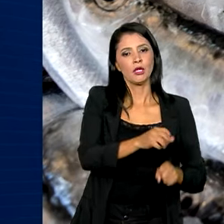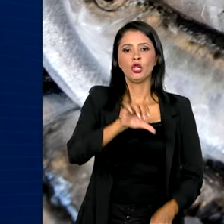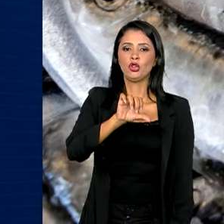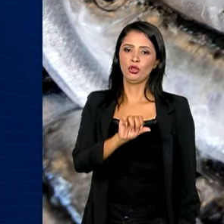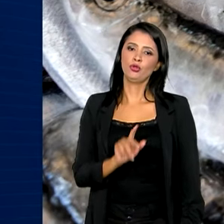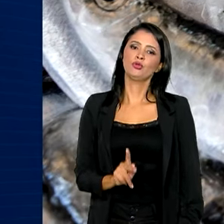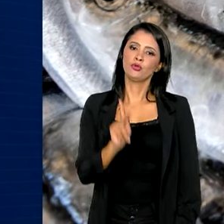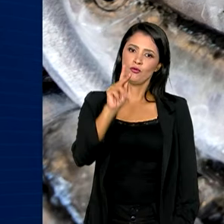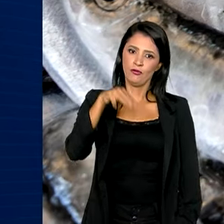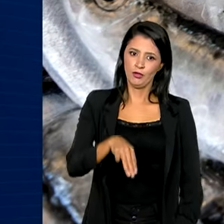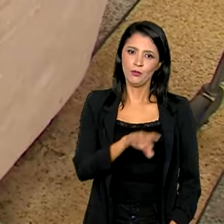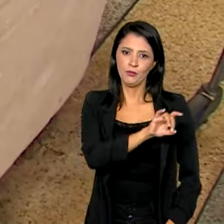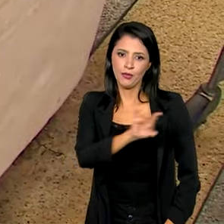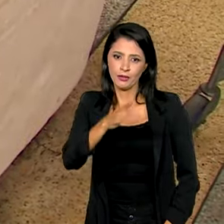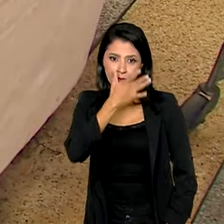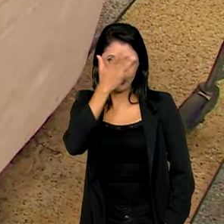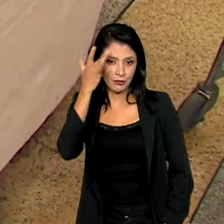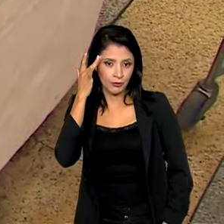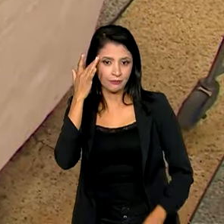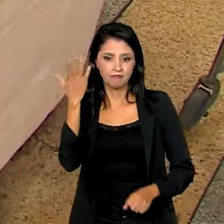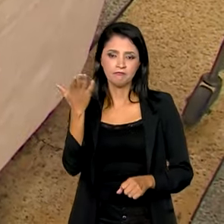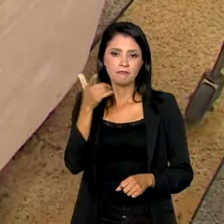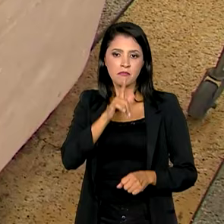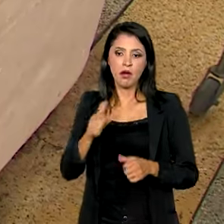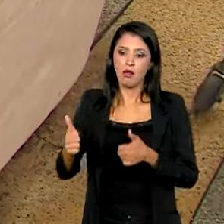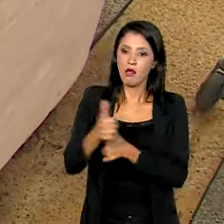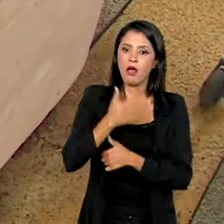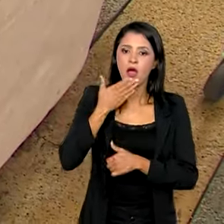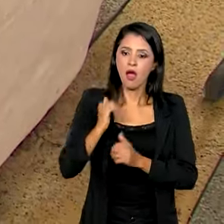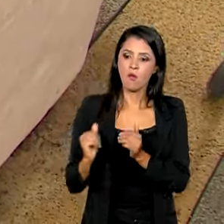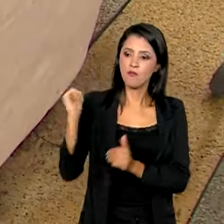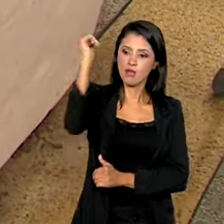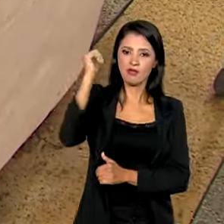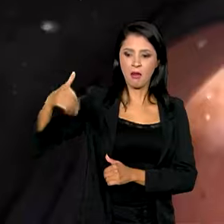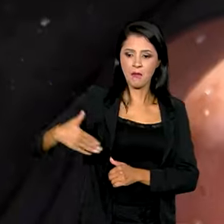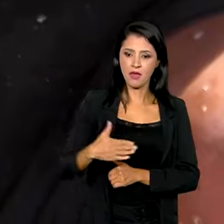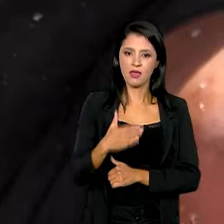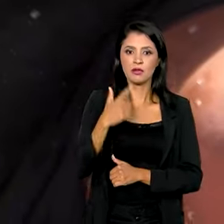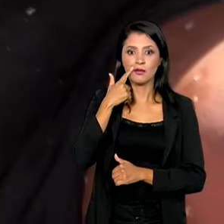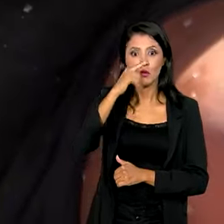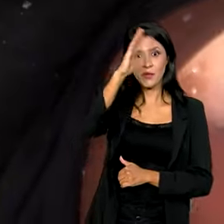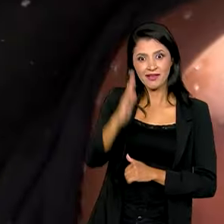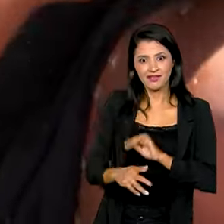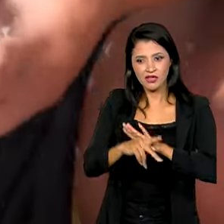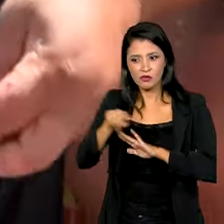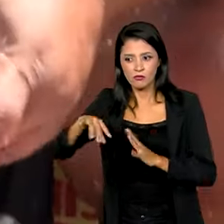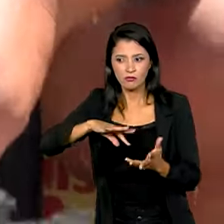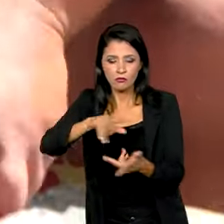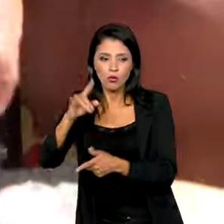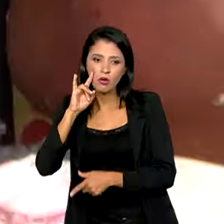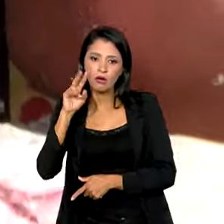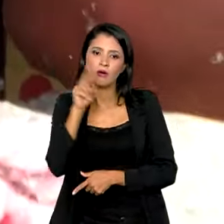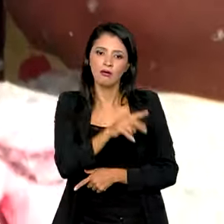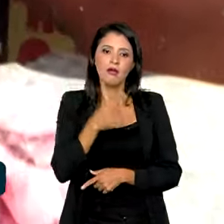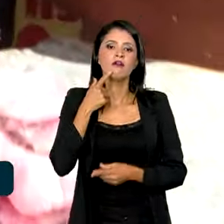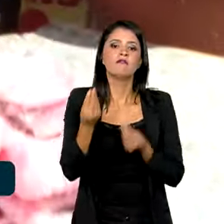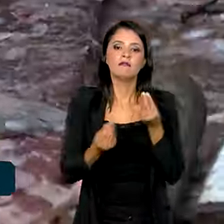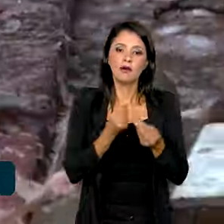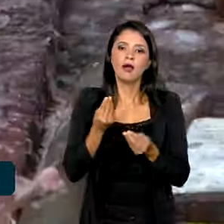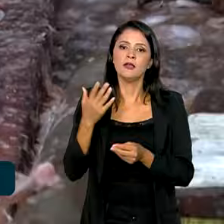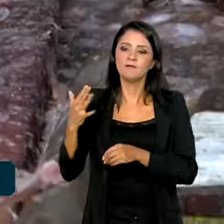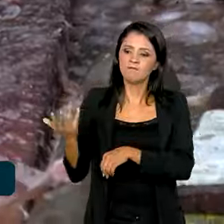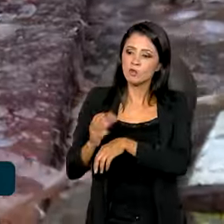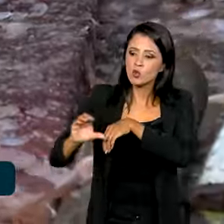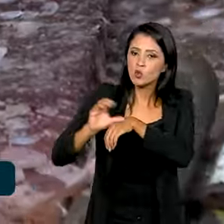por ano por habitante. Para dar protagonismo à pesca brasileira no mundo, a Apex vai atuar na qualificação de empresas